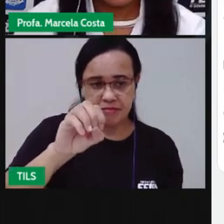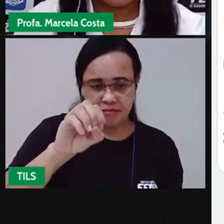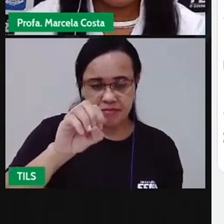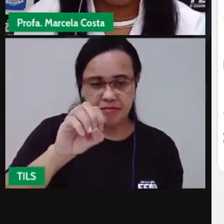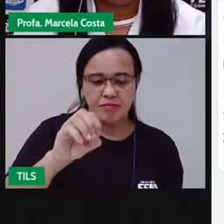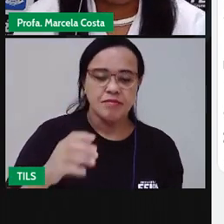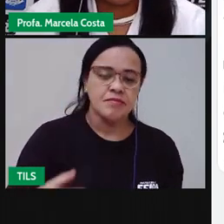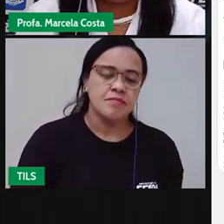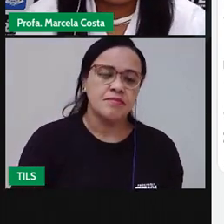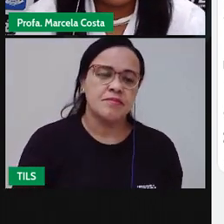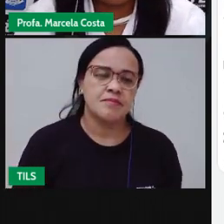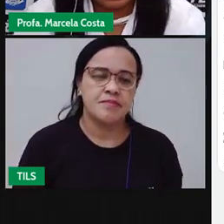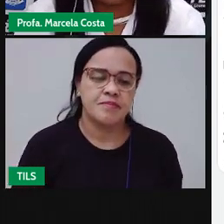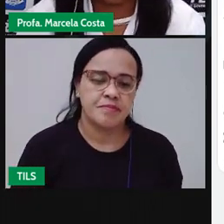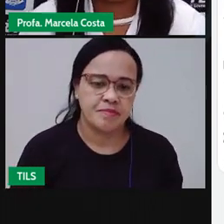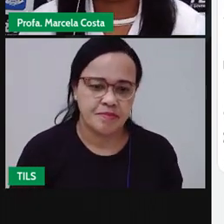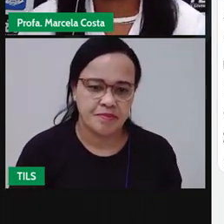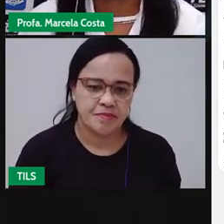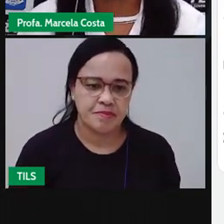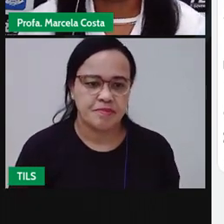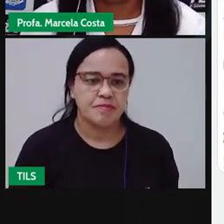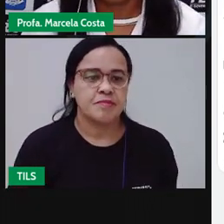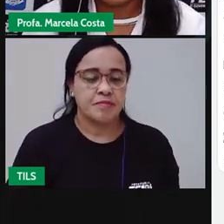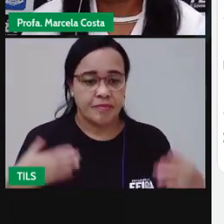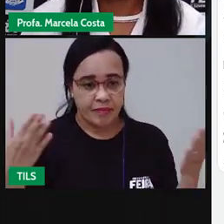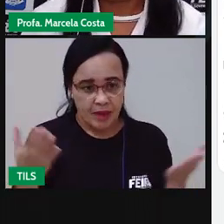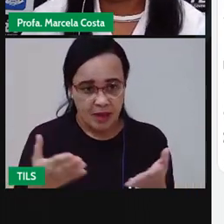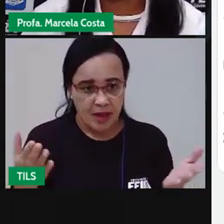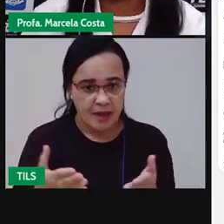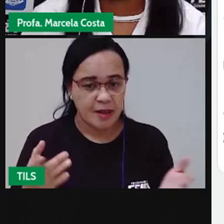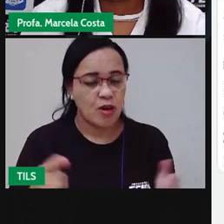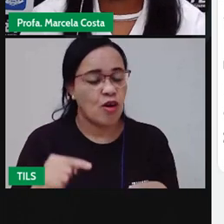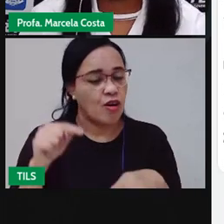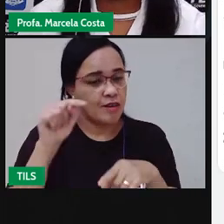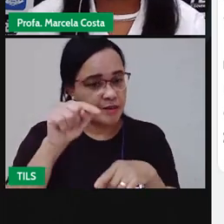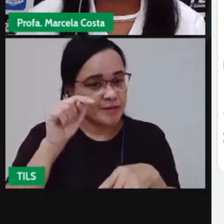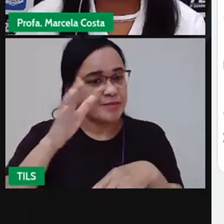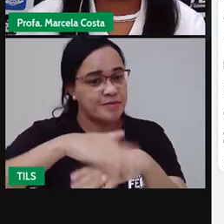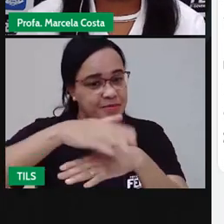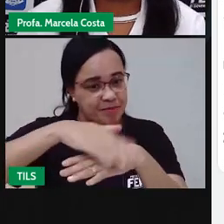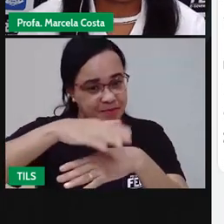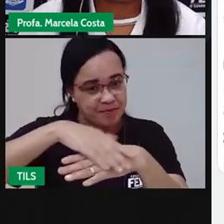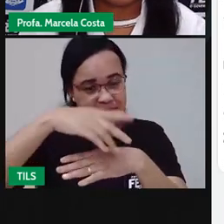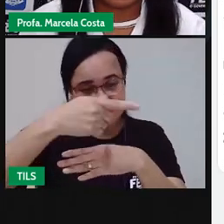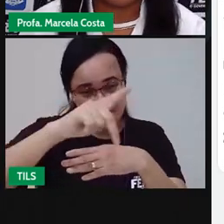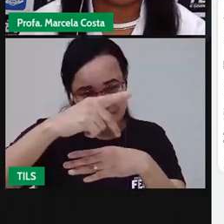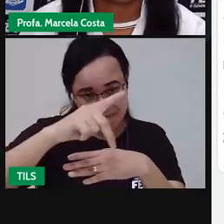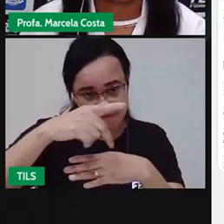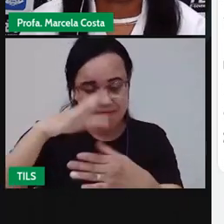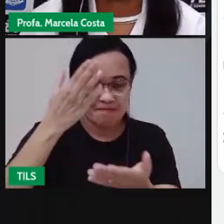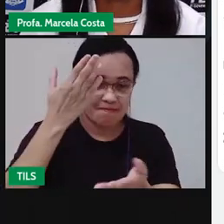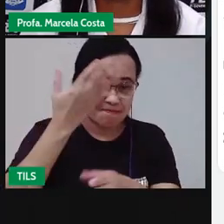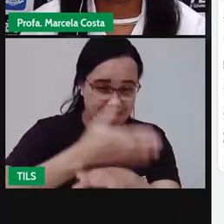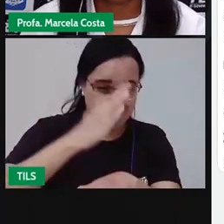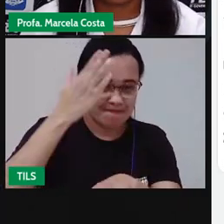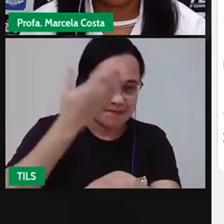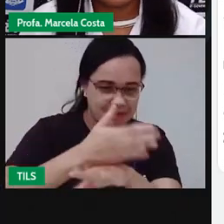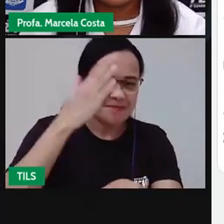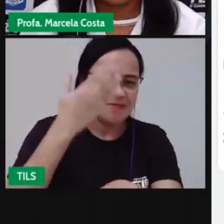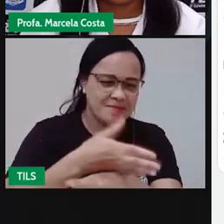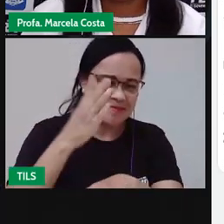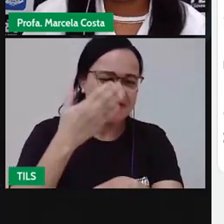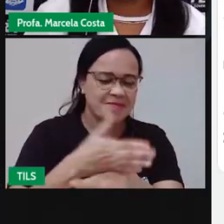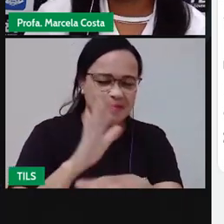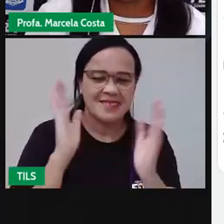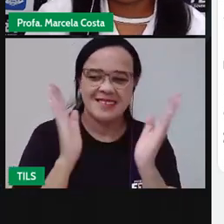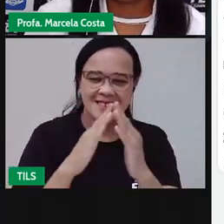Criança, eu vou deixar agora você continuar em casa, treinando a escrita das palavras. Vou pedir para que